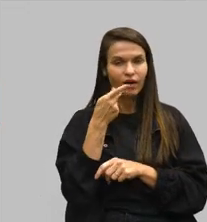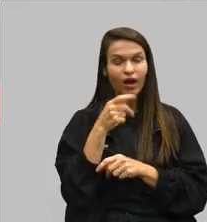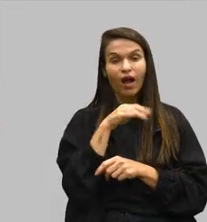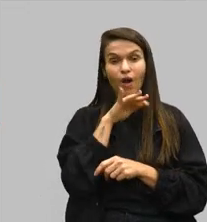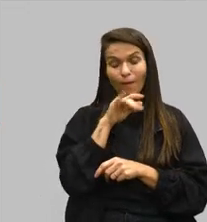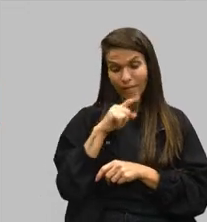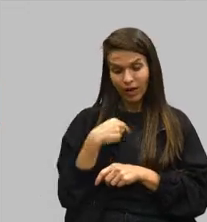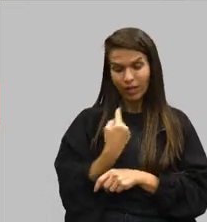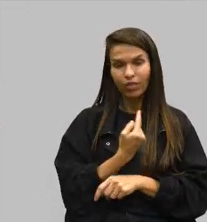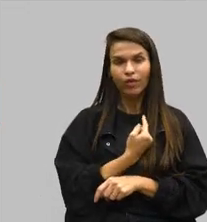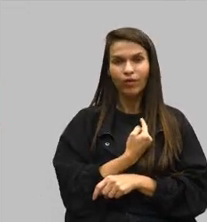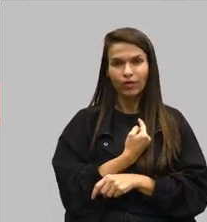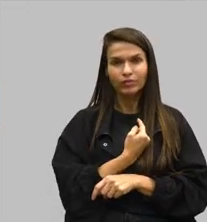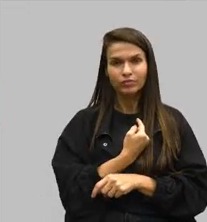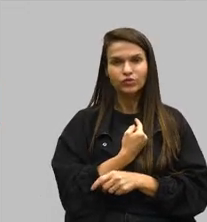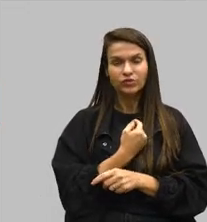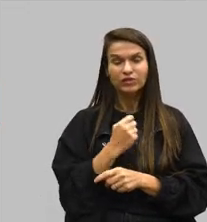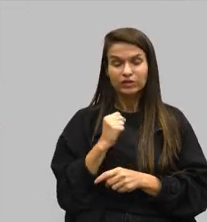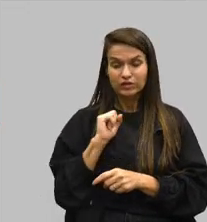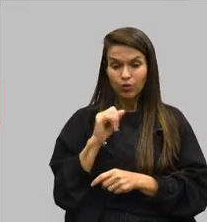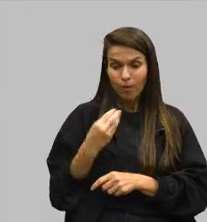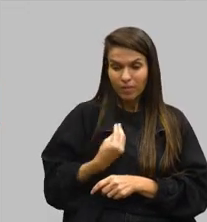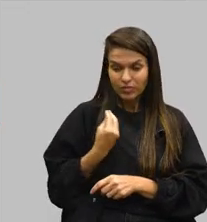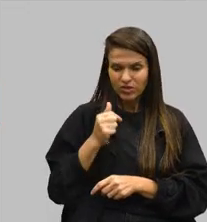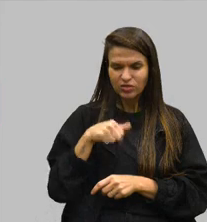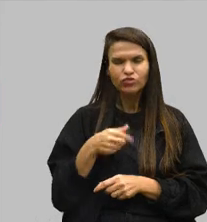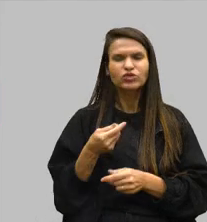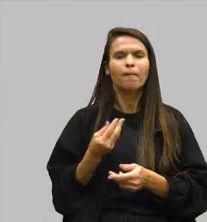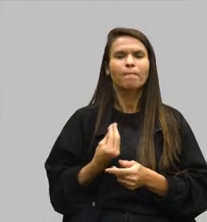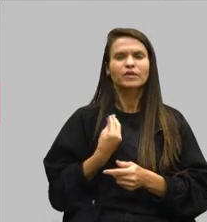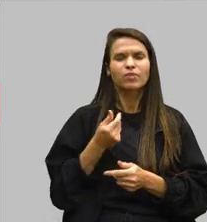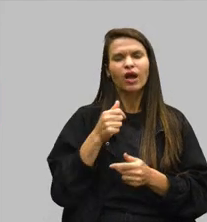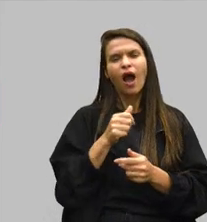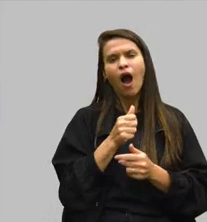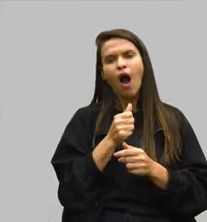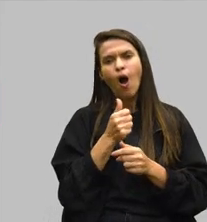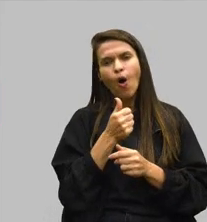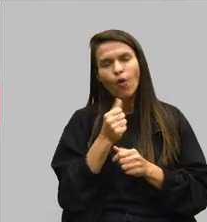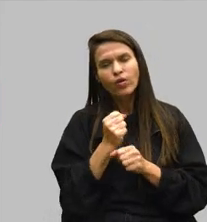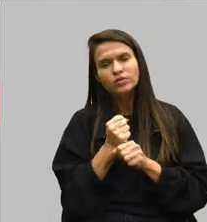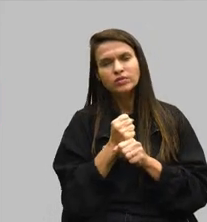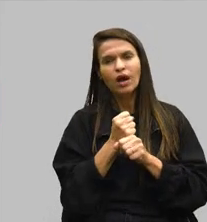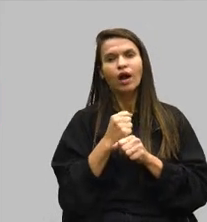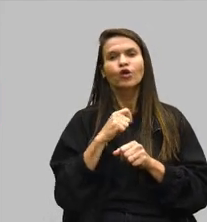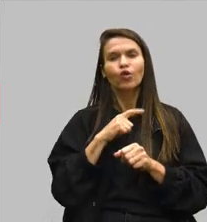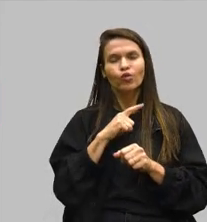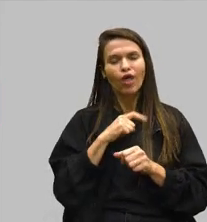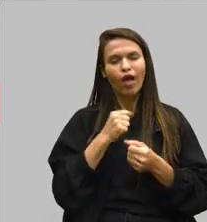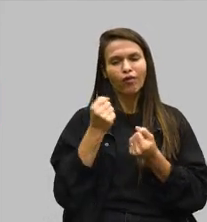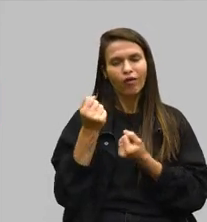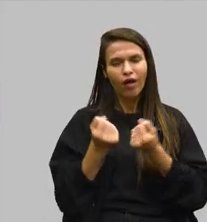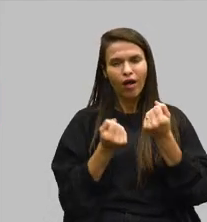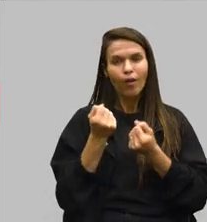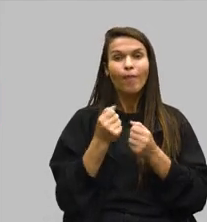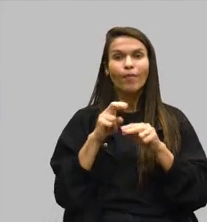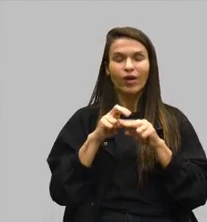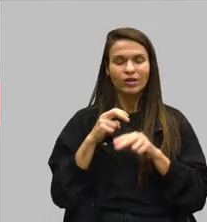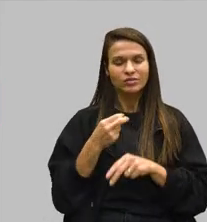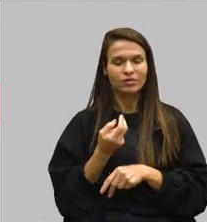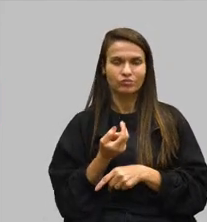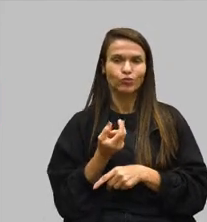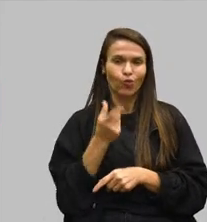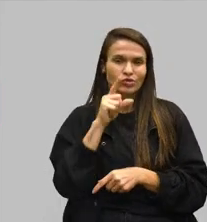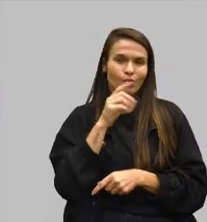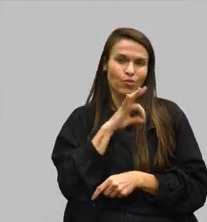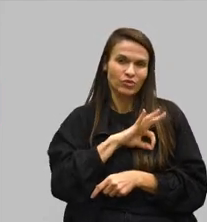nós, porque se eu estou aqui hoje, venho aqui já há 11 anos, eu tenho caminhonete, eu tenho isso, eu tenho aquilo, porque eu ganho o meu salário aqui. E dessa forma que